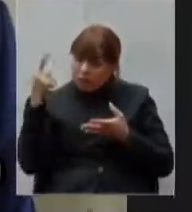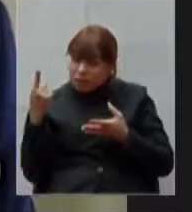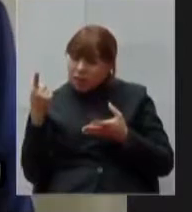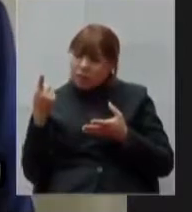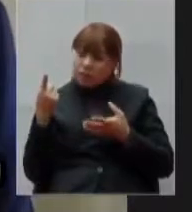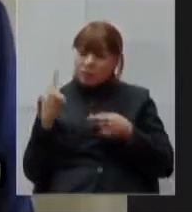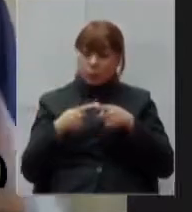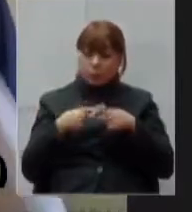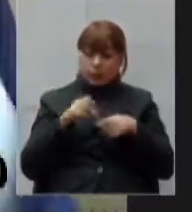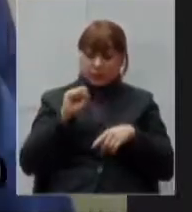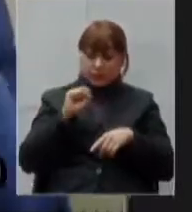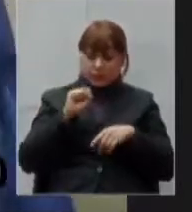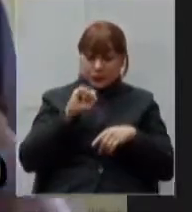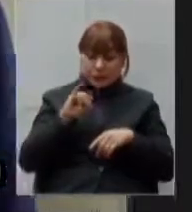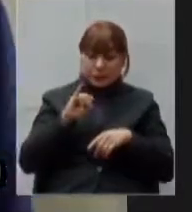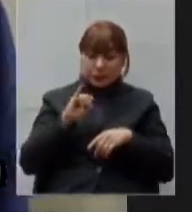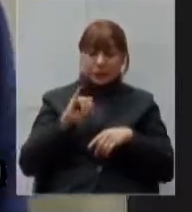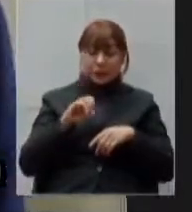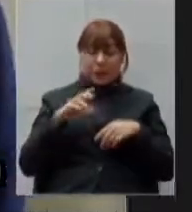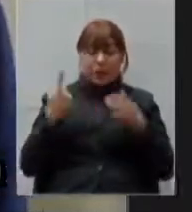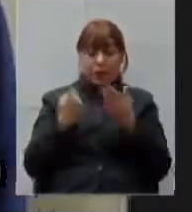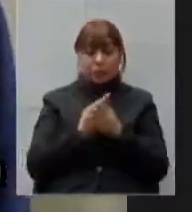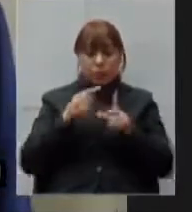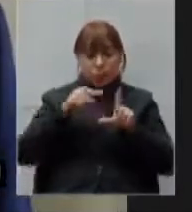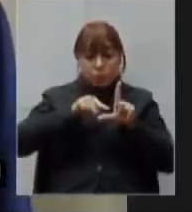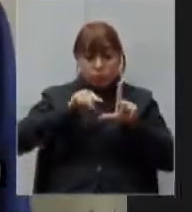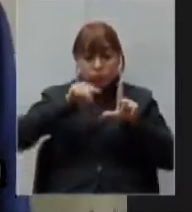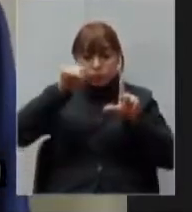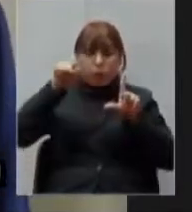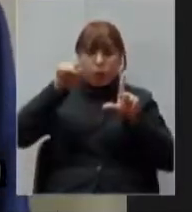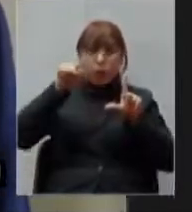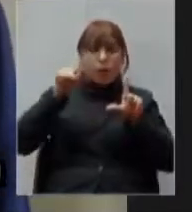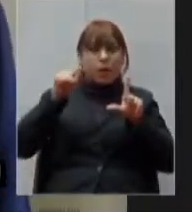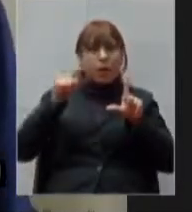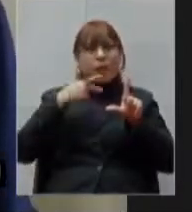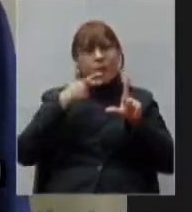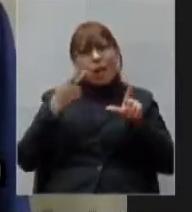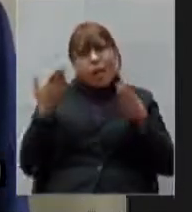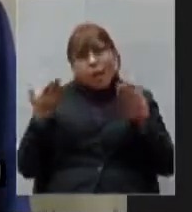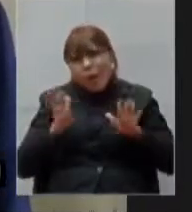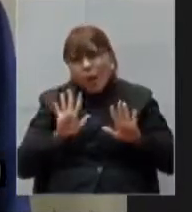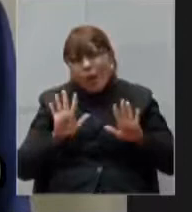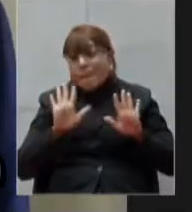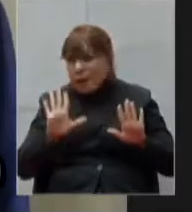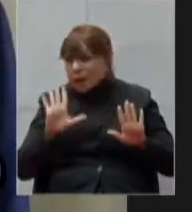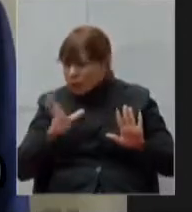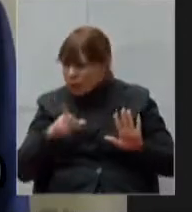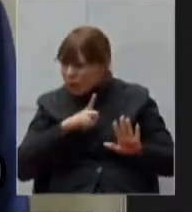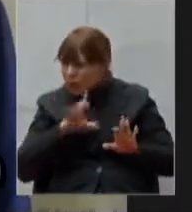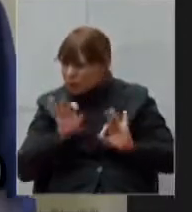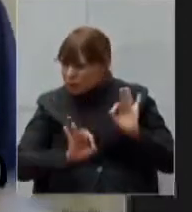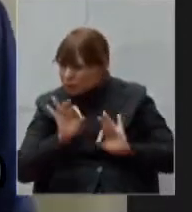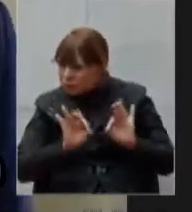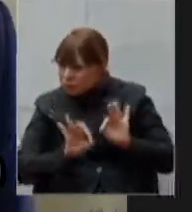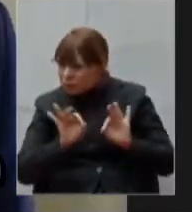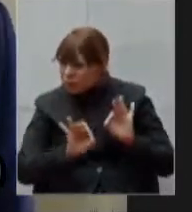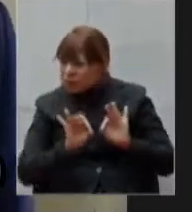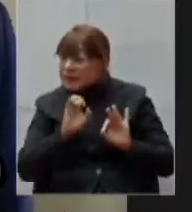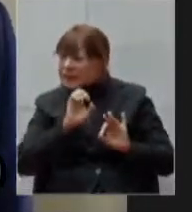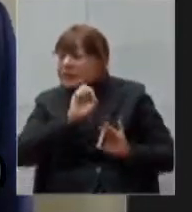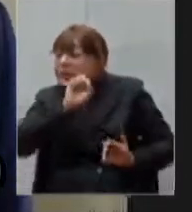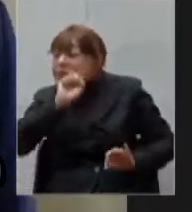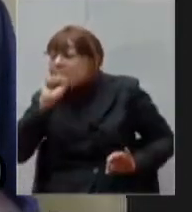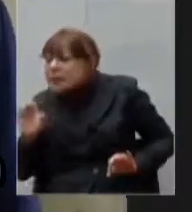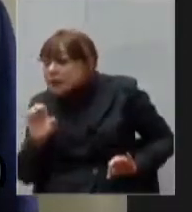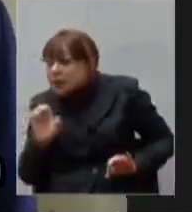que precise não digo que tenha se construído agora não mas já está tudo engatilhado para se acontecer